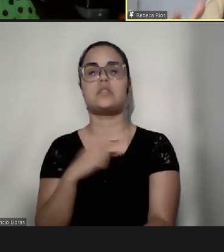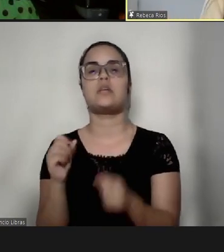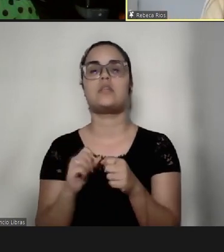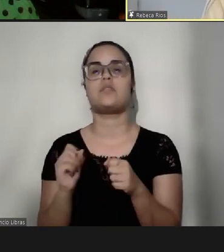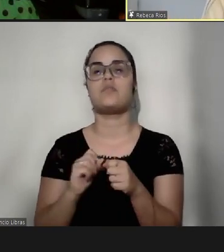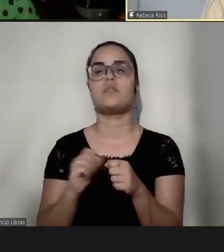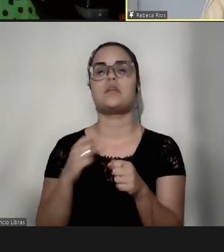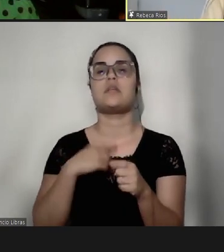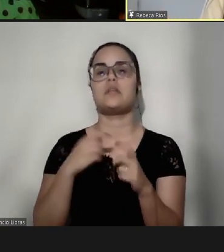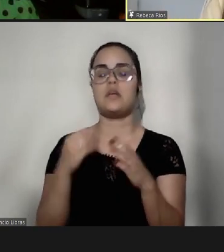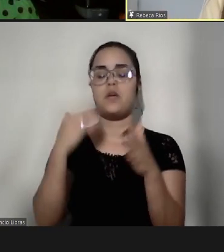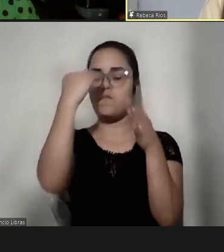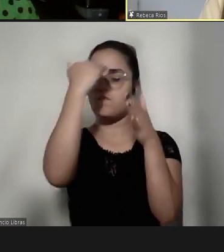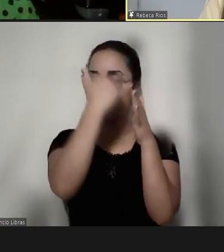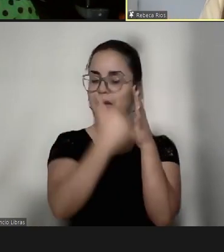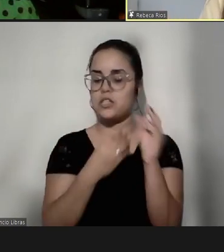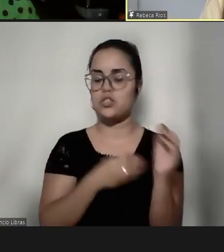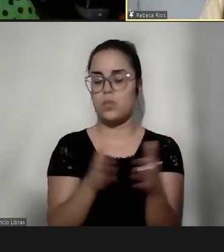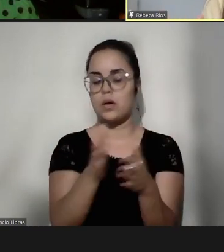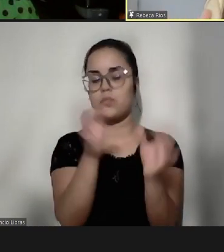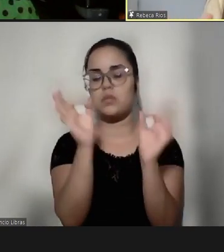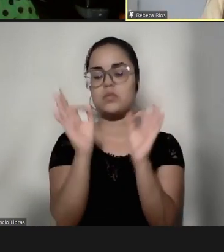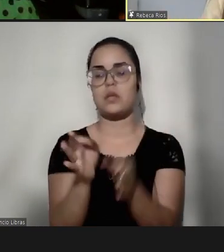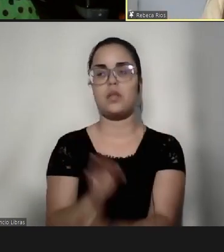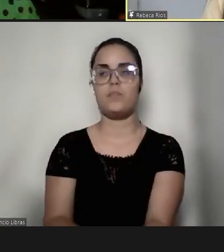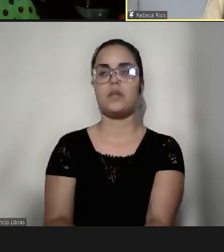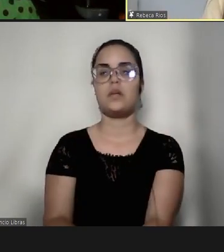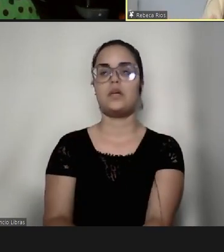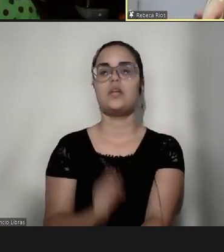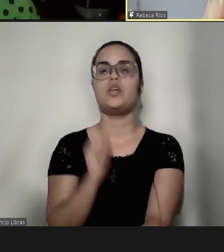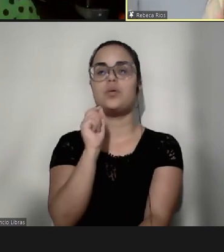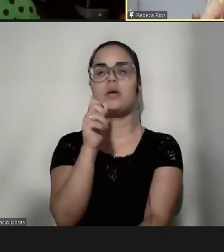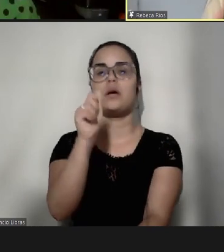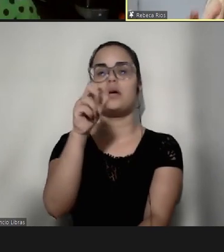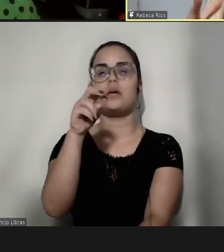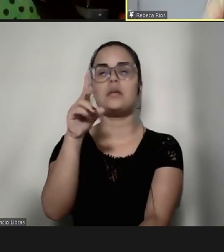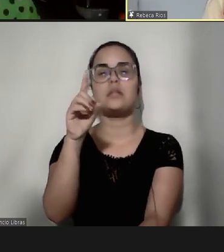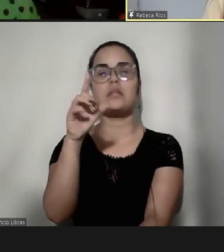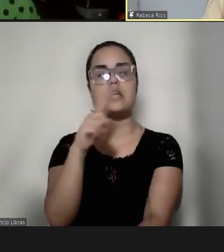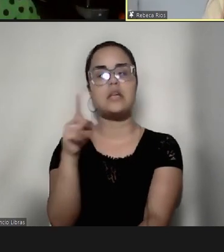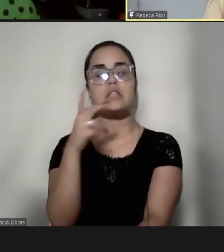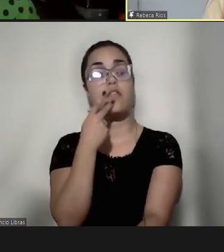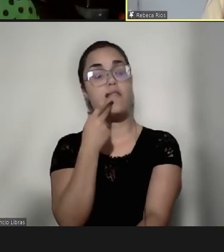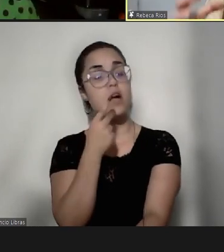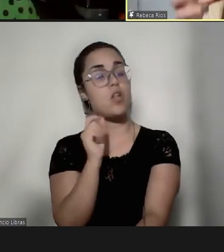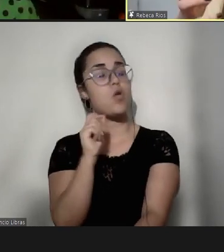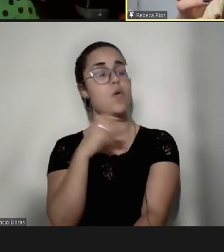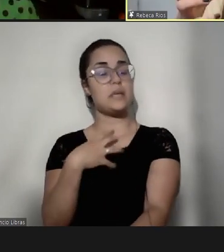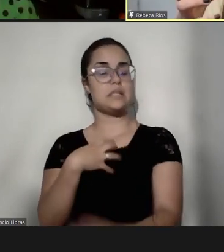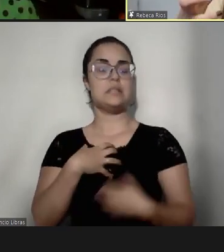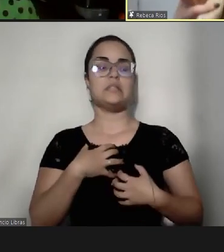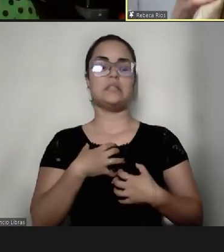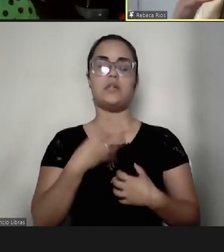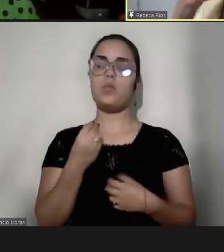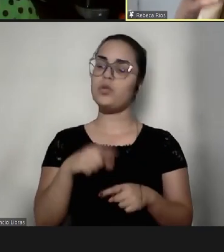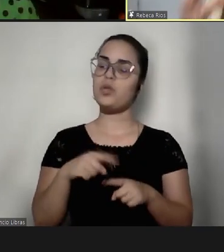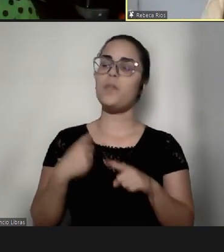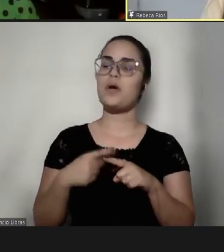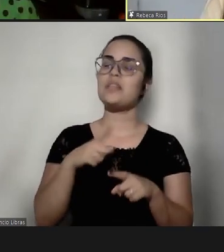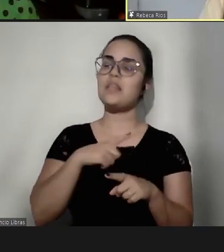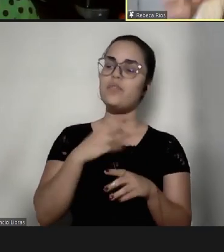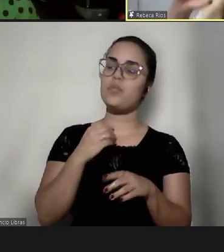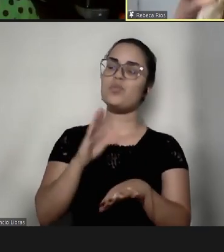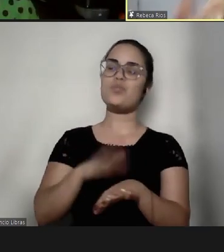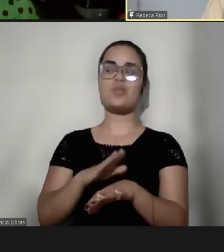um caminho a seguir, e o que a Andressa me falou me tocou muito, porque eu sei que durante muito tempo eu fiquei muito presa